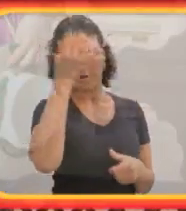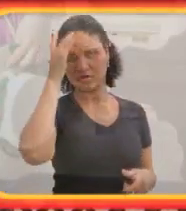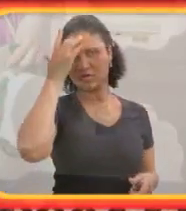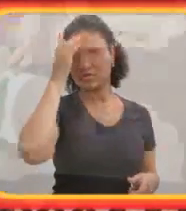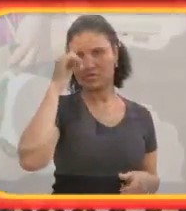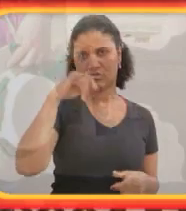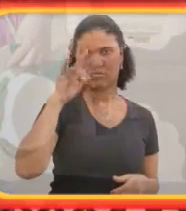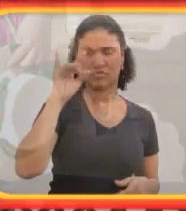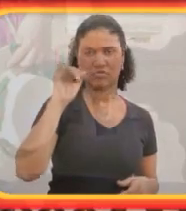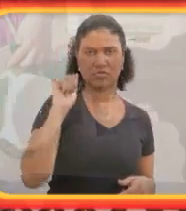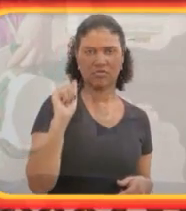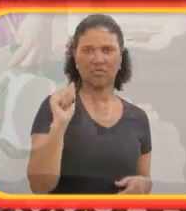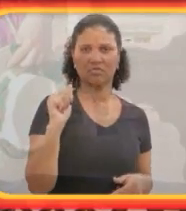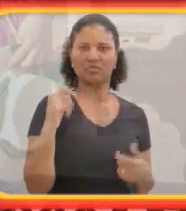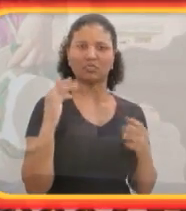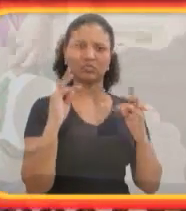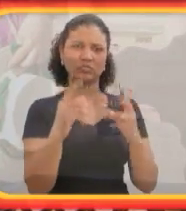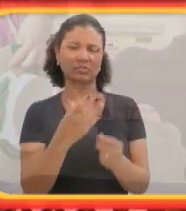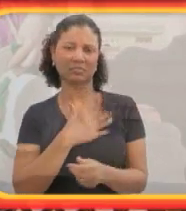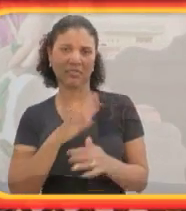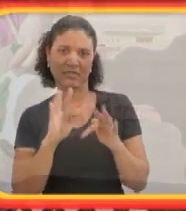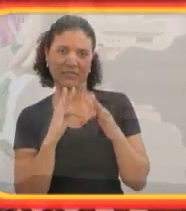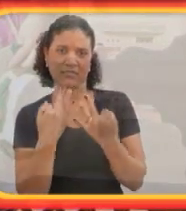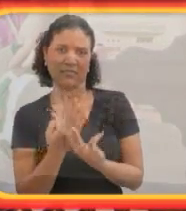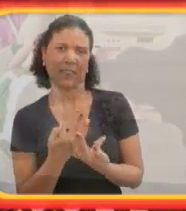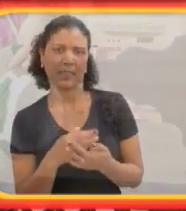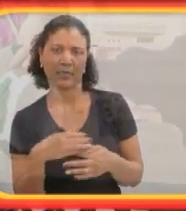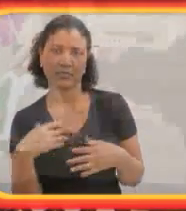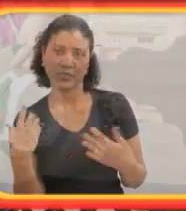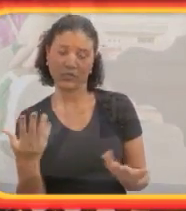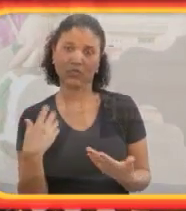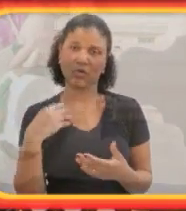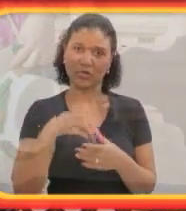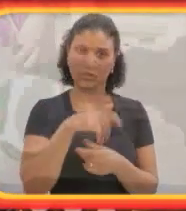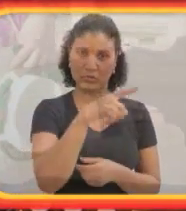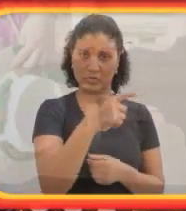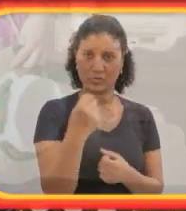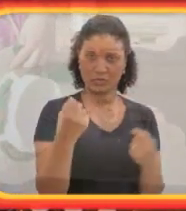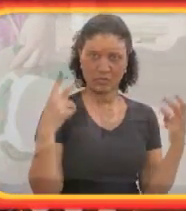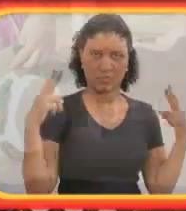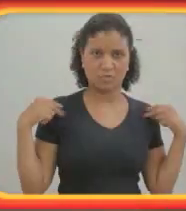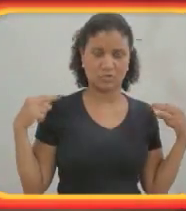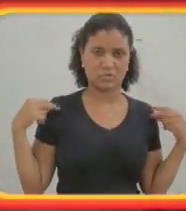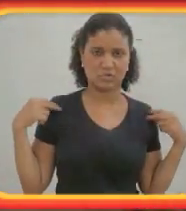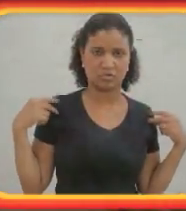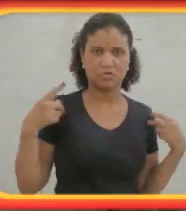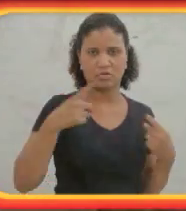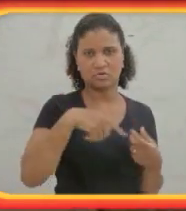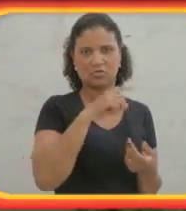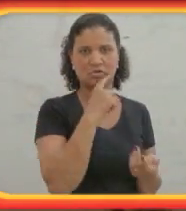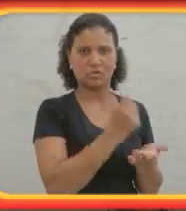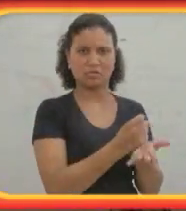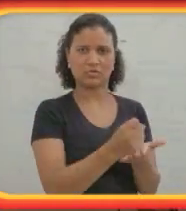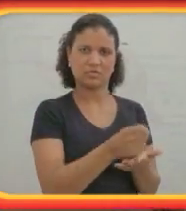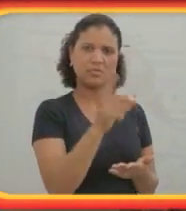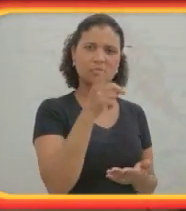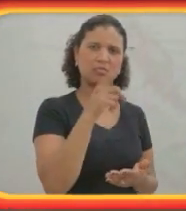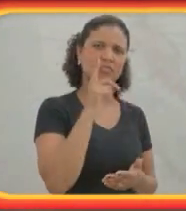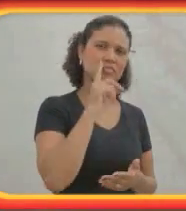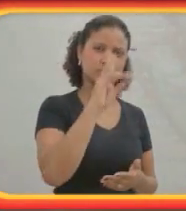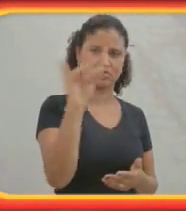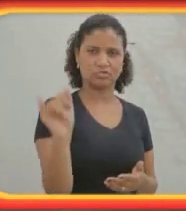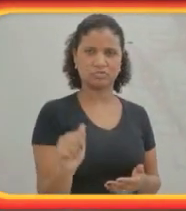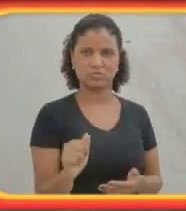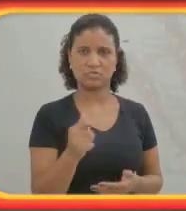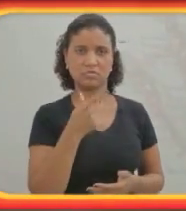era muito surpreendente. Eu aluguei um carro na Índia com toda a minha família quando nós fizemos isso. E o motorista que nós contratamos por